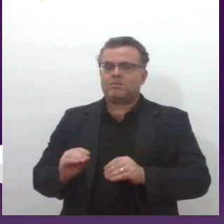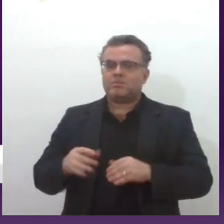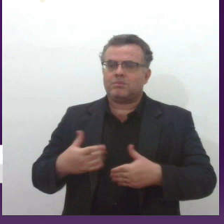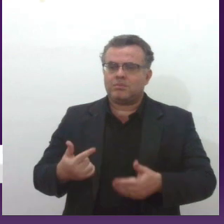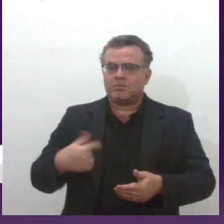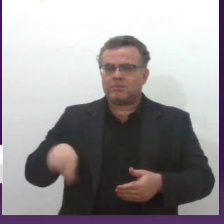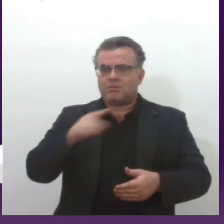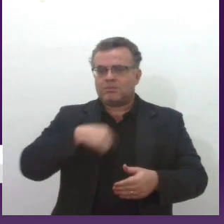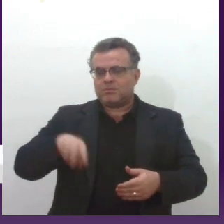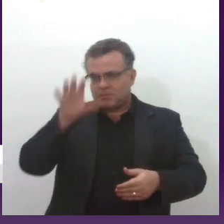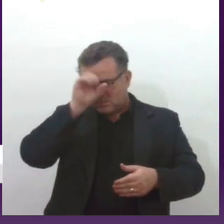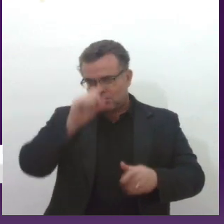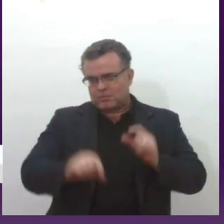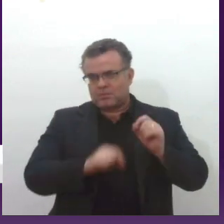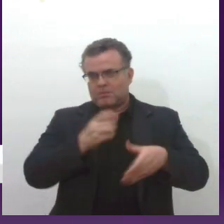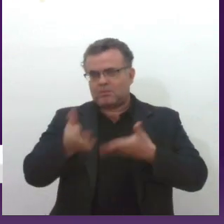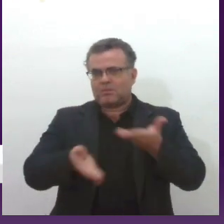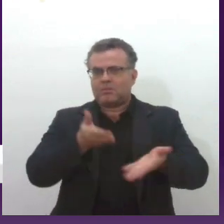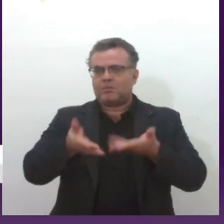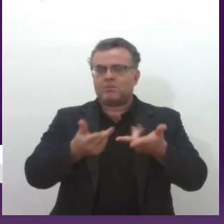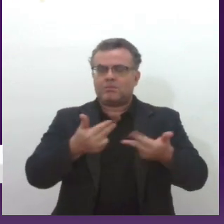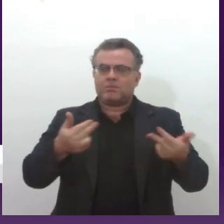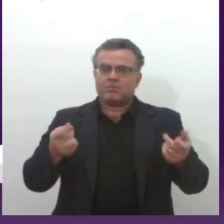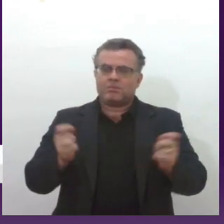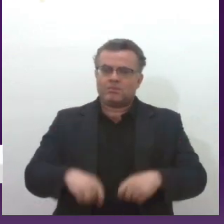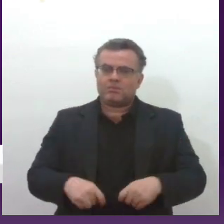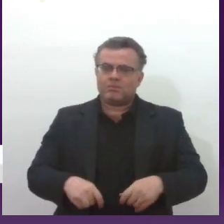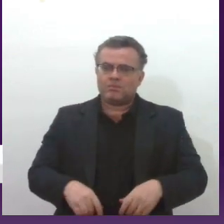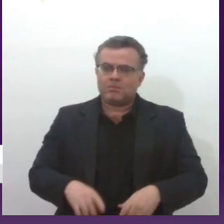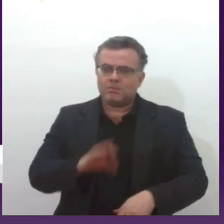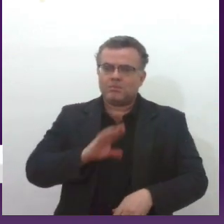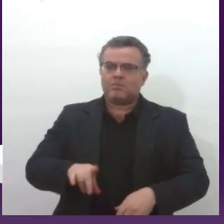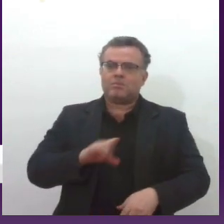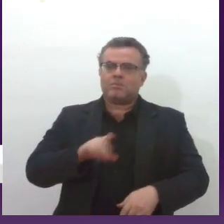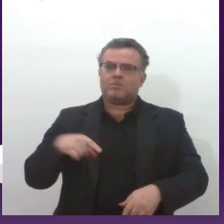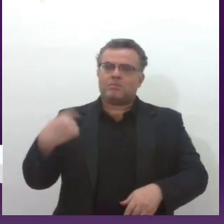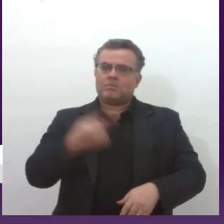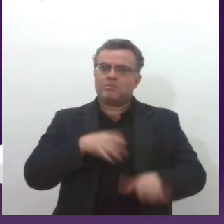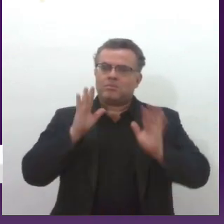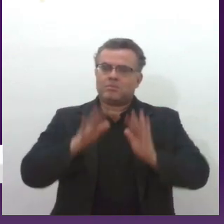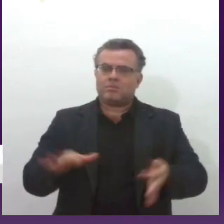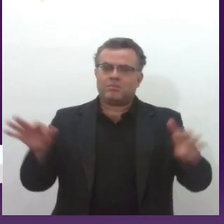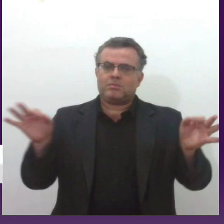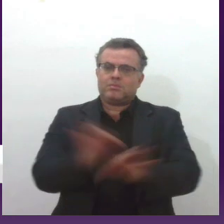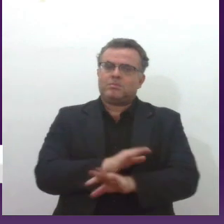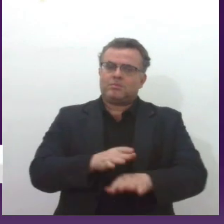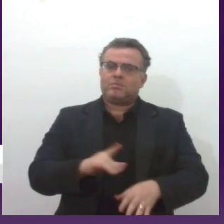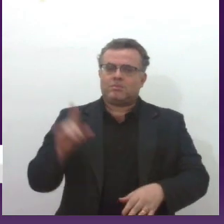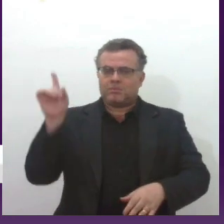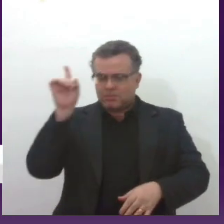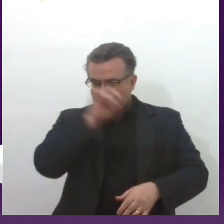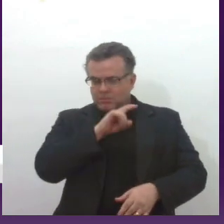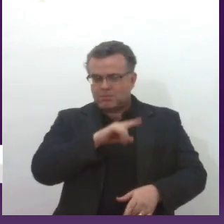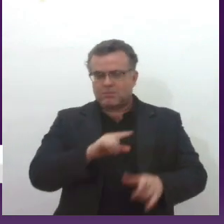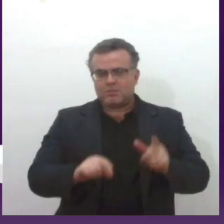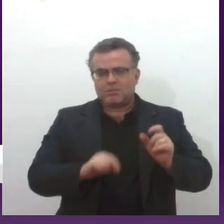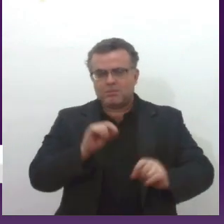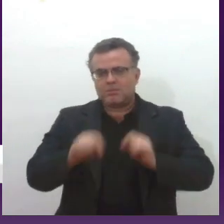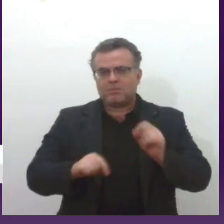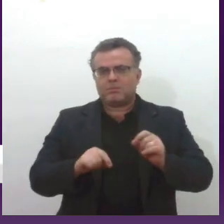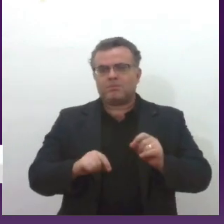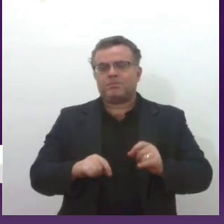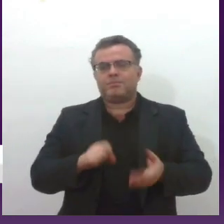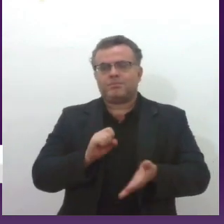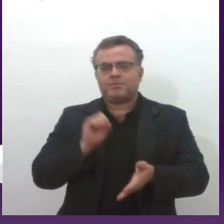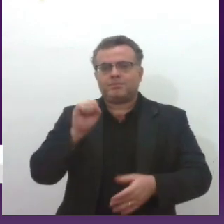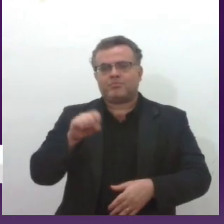a partir dali como lidar com determinado setor, mas não, a gente já está preparada para isso, é difícil? É, é difícil para, é difícil sim,